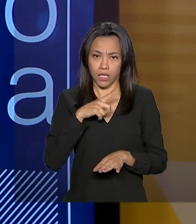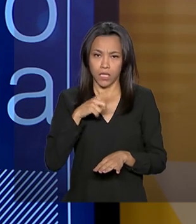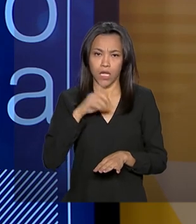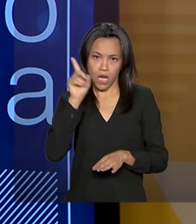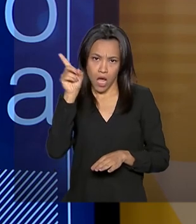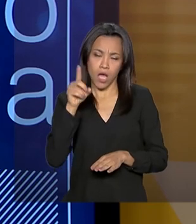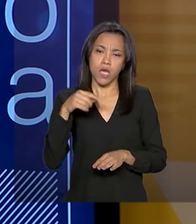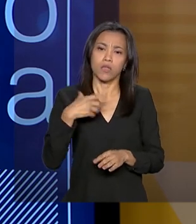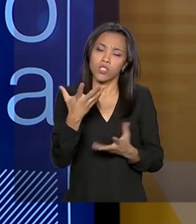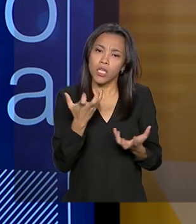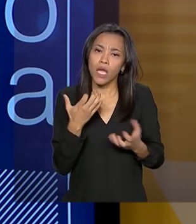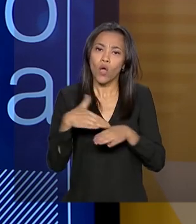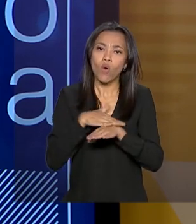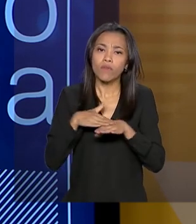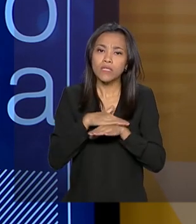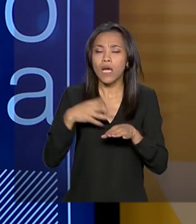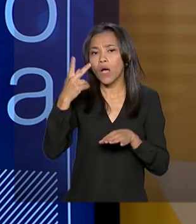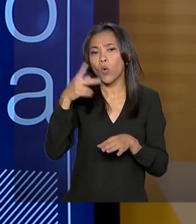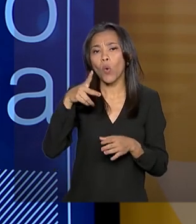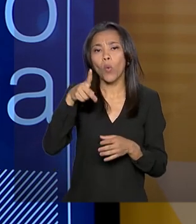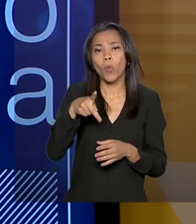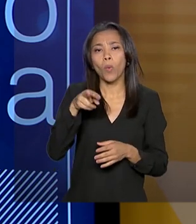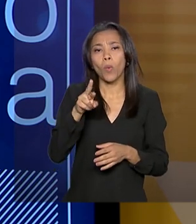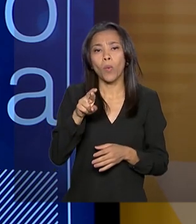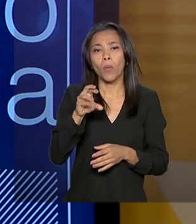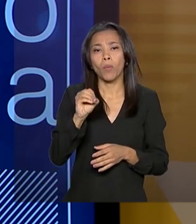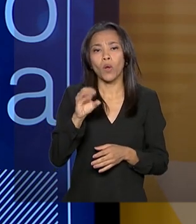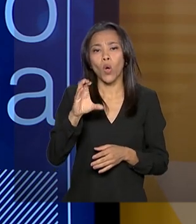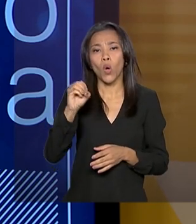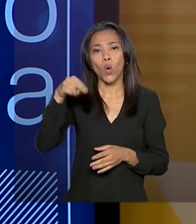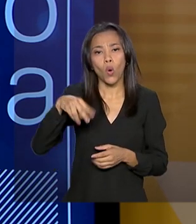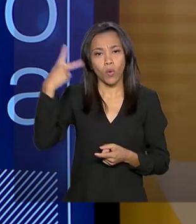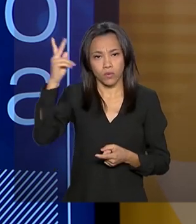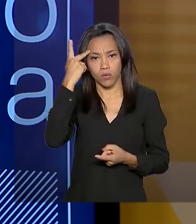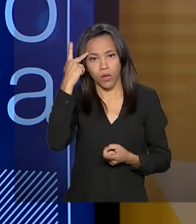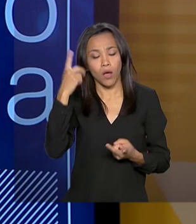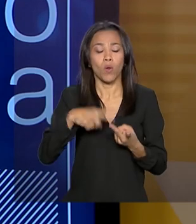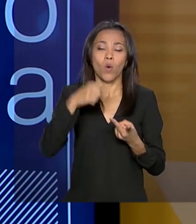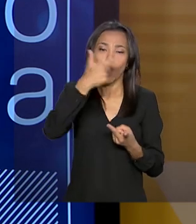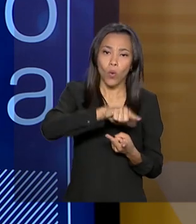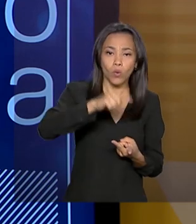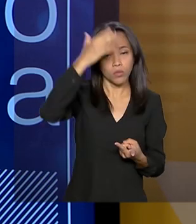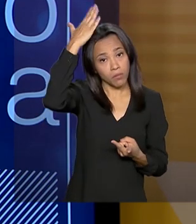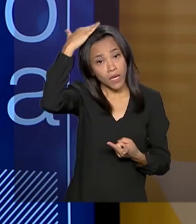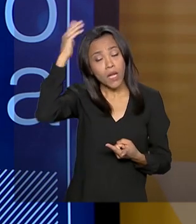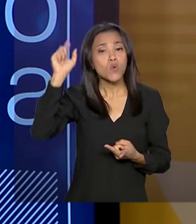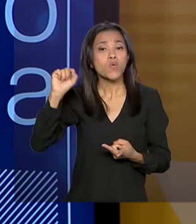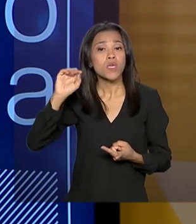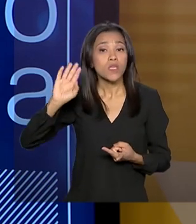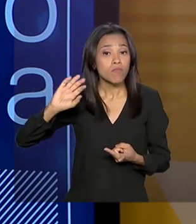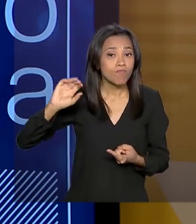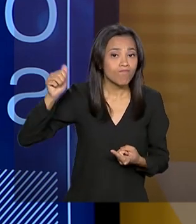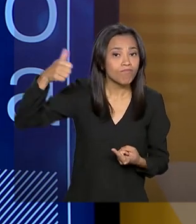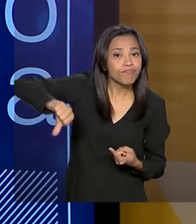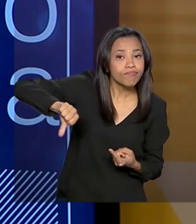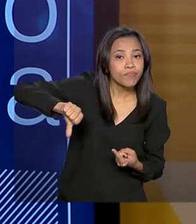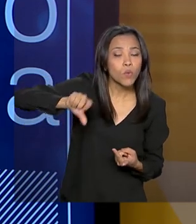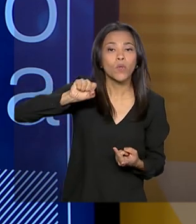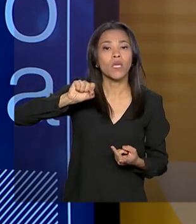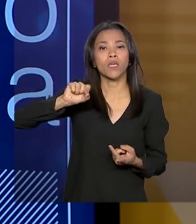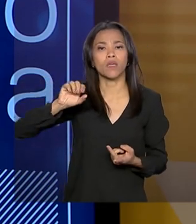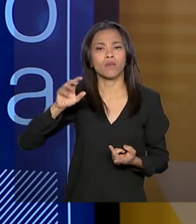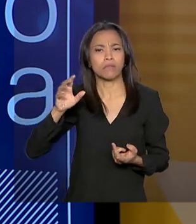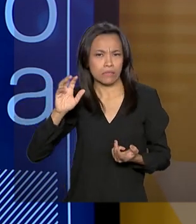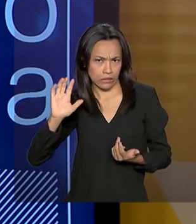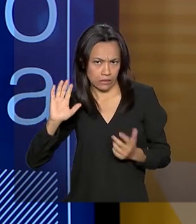a gente quer conversar com o PROCON de São Paulo, com outros PROCONs como o Paraná, que tem, ver o que não funcionou e se é possível